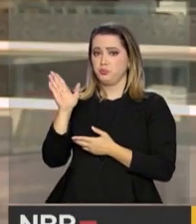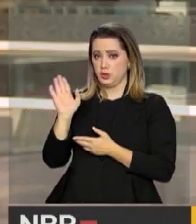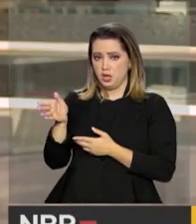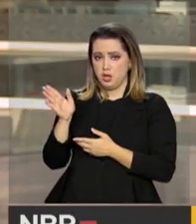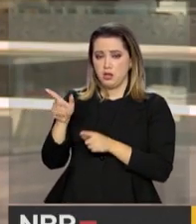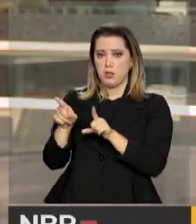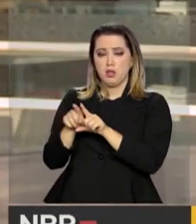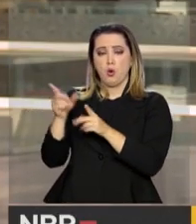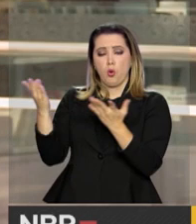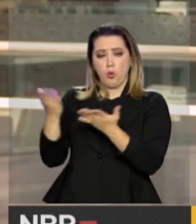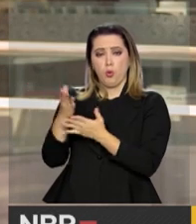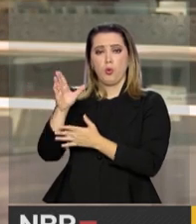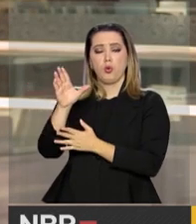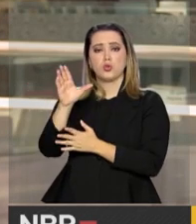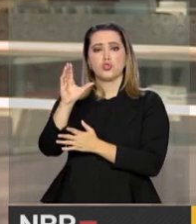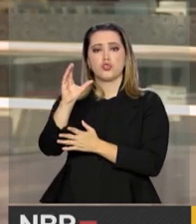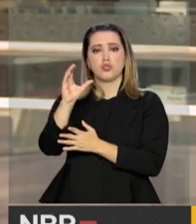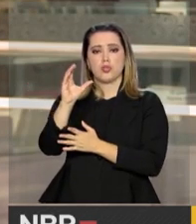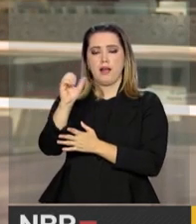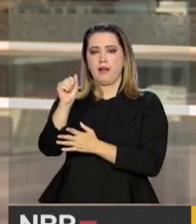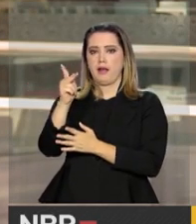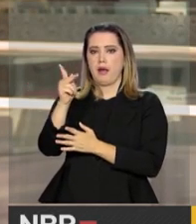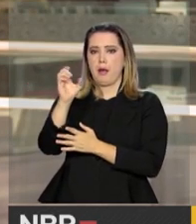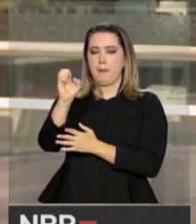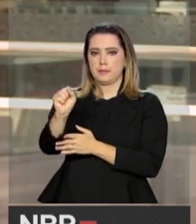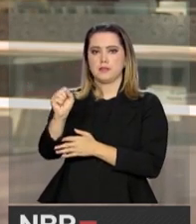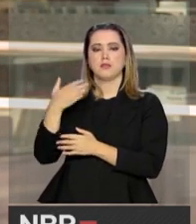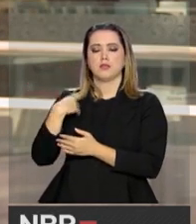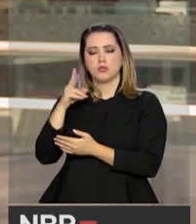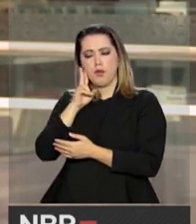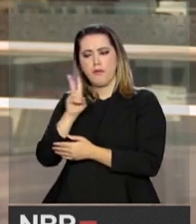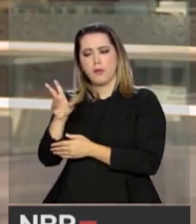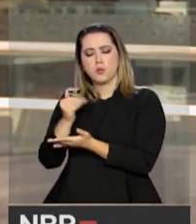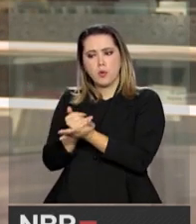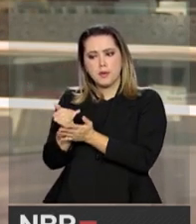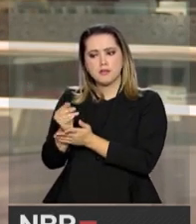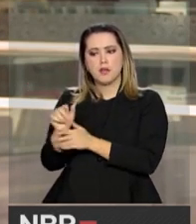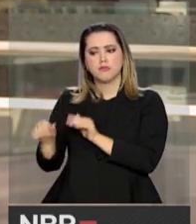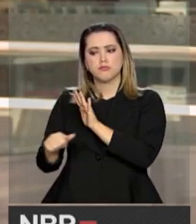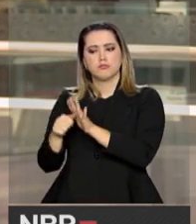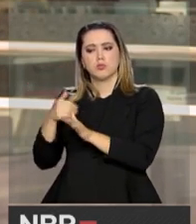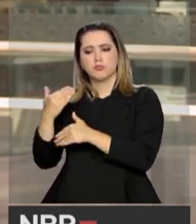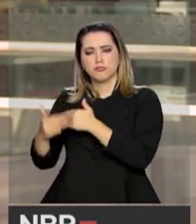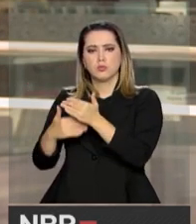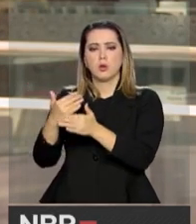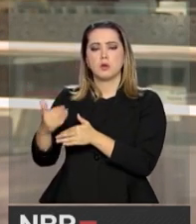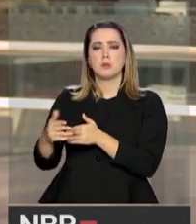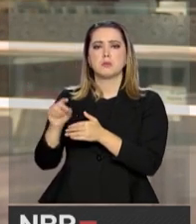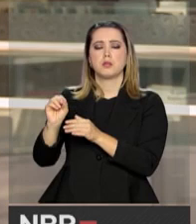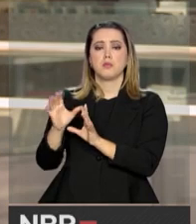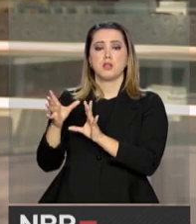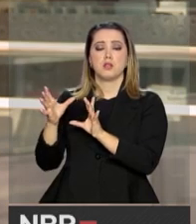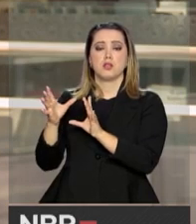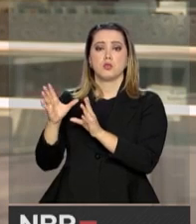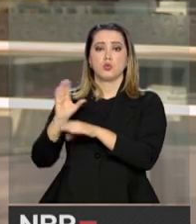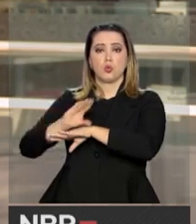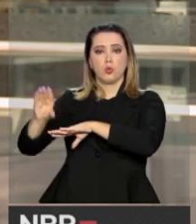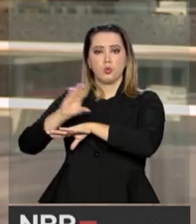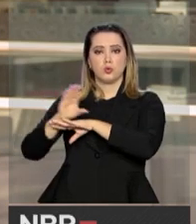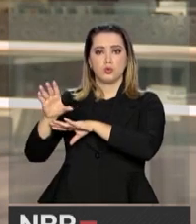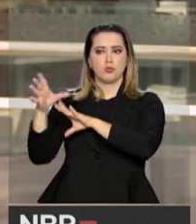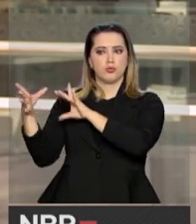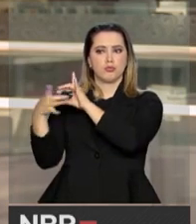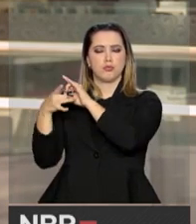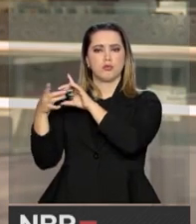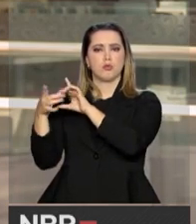regulamentada pela CAPES, né? Mas nós já vemos surgir as primeiras iniciativas, né, de cursos em rede, né? Observando que,